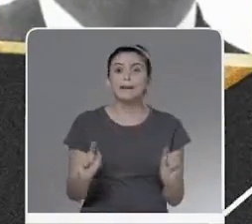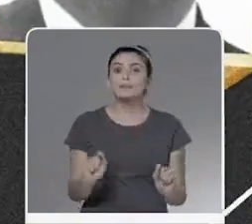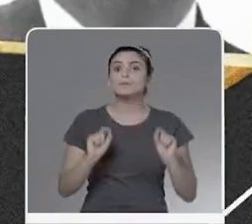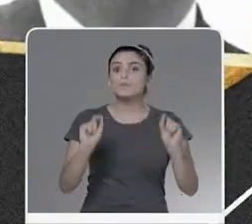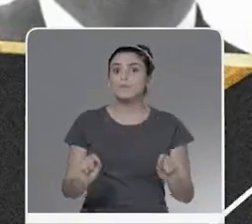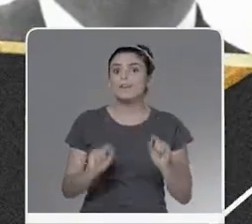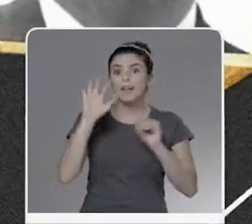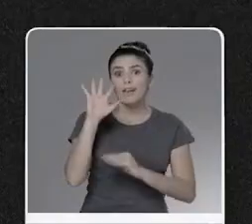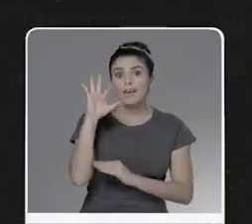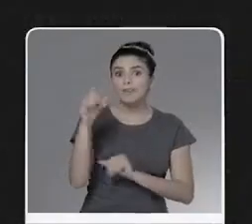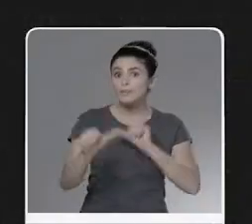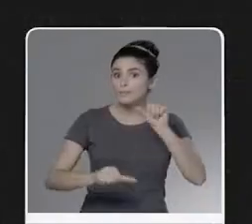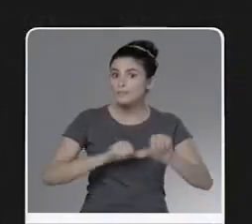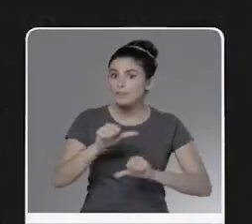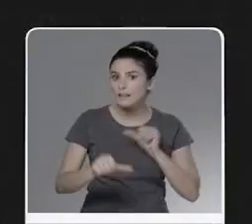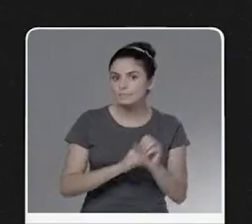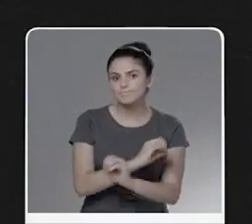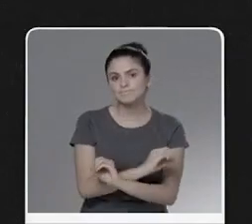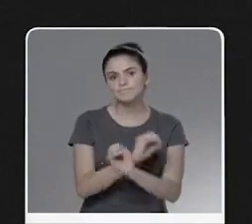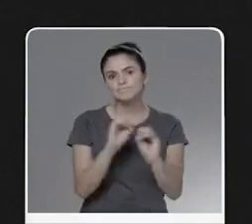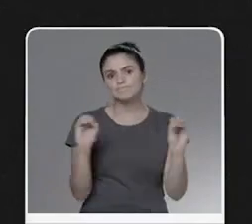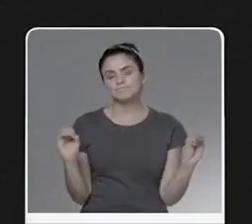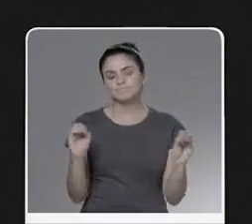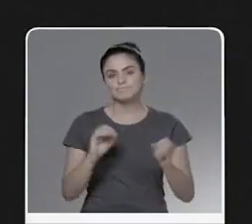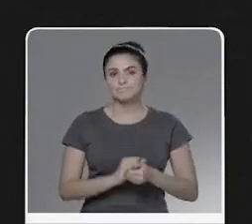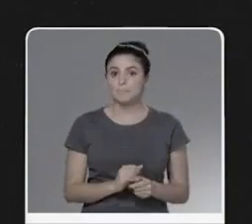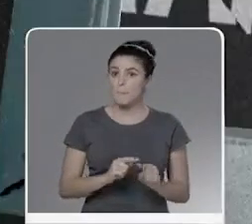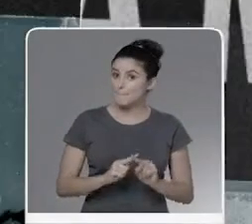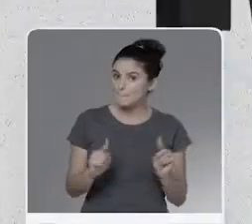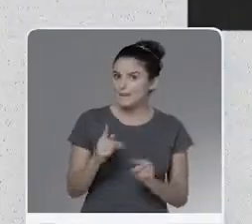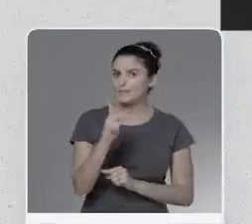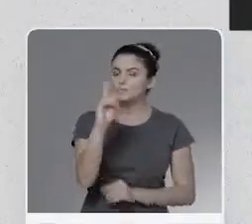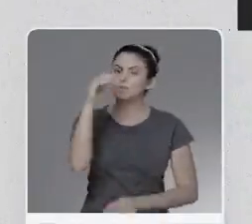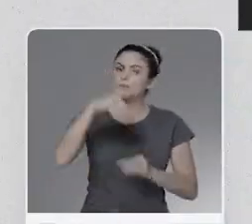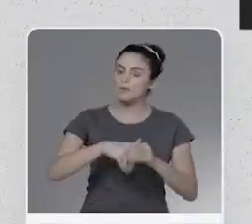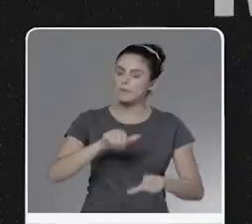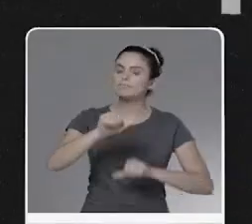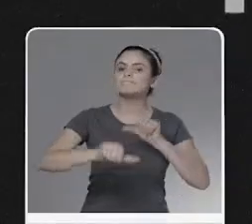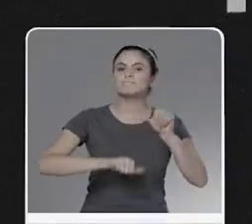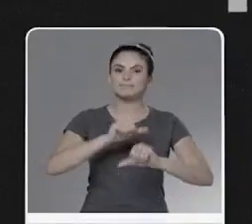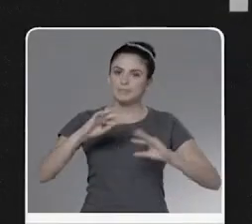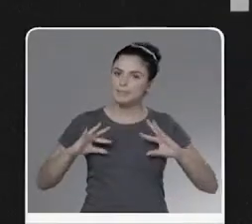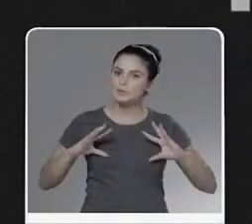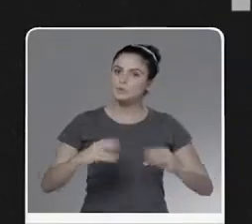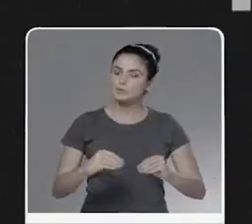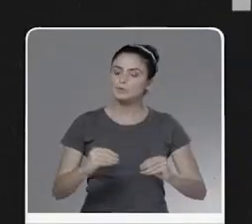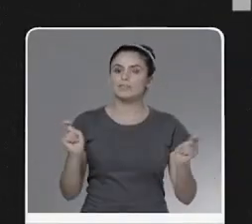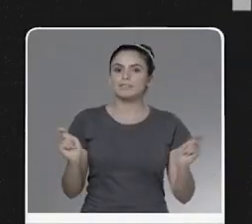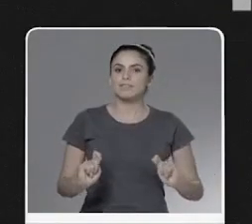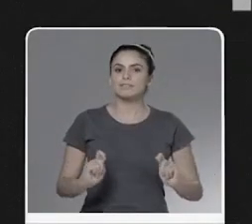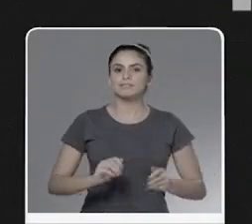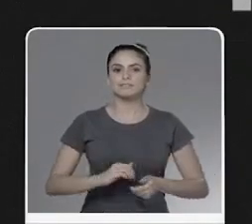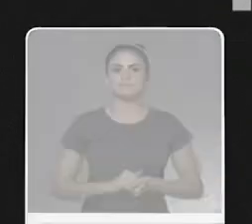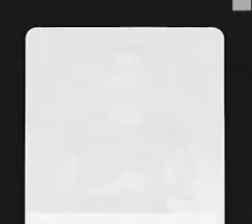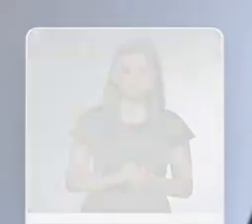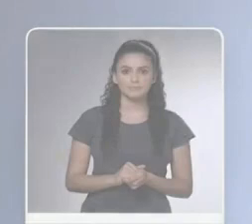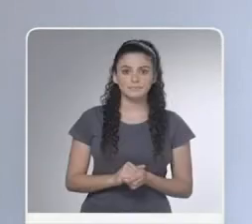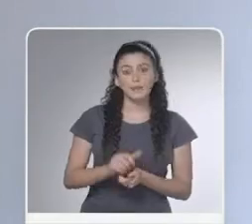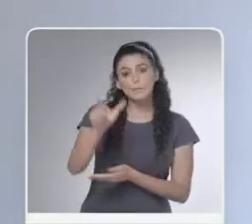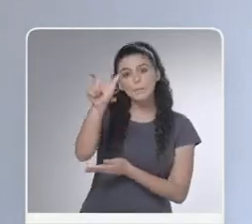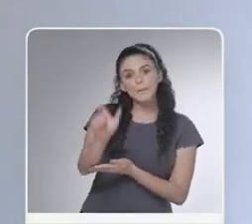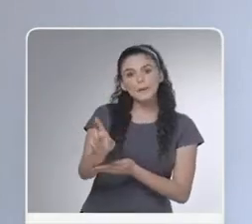defensor da educação. Sabe o que ele fez para mudar isso? Nada. Mas o seu voto pode mudar tudo.